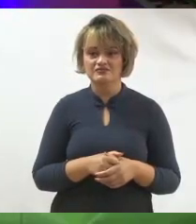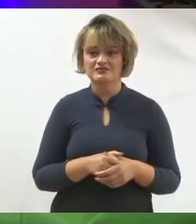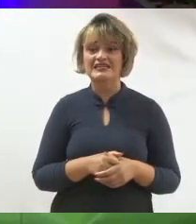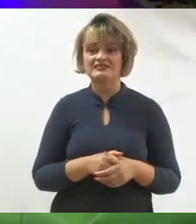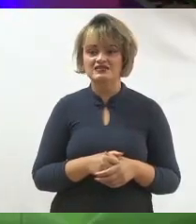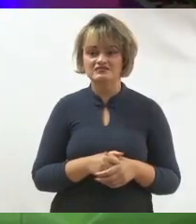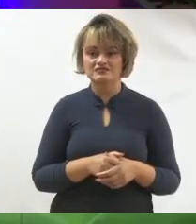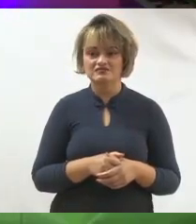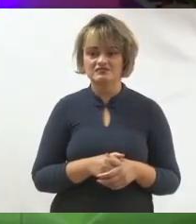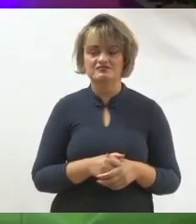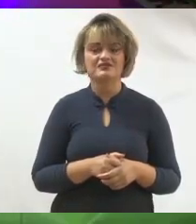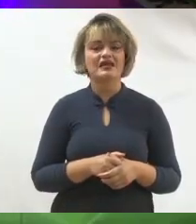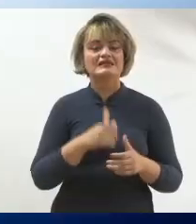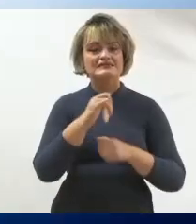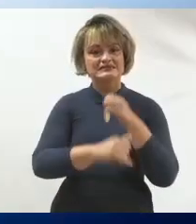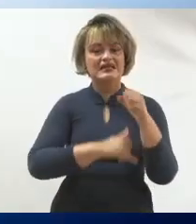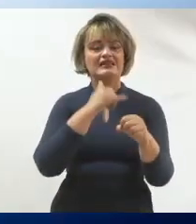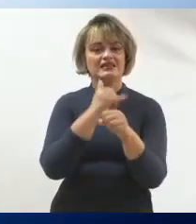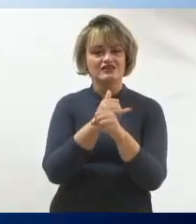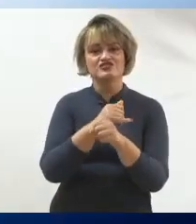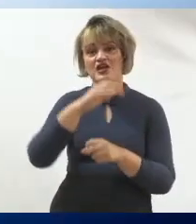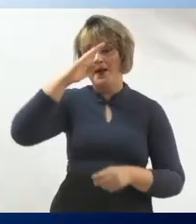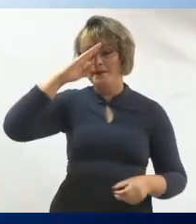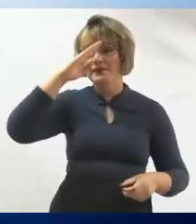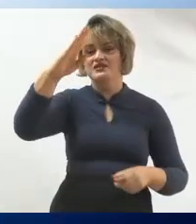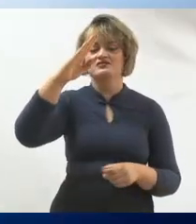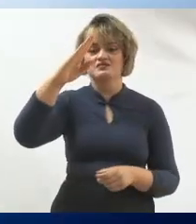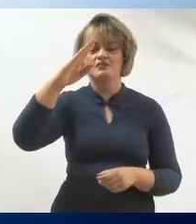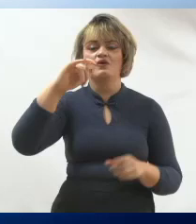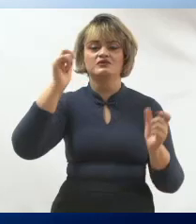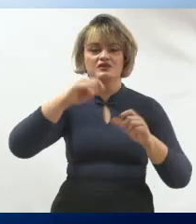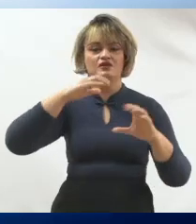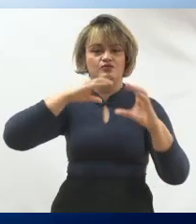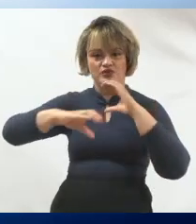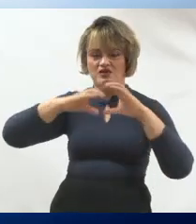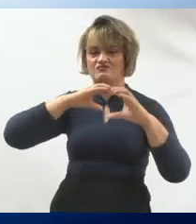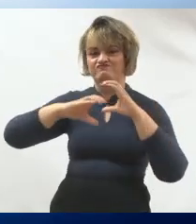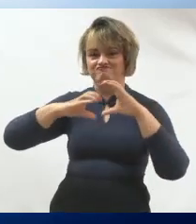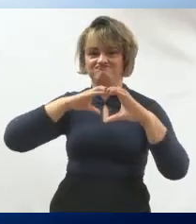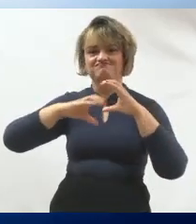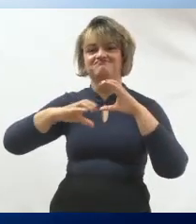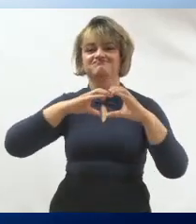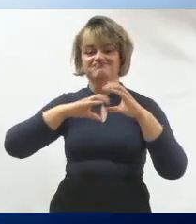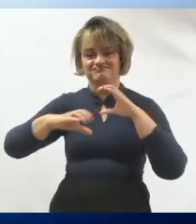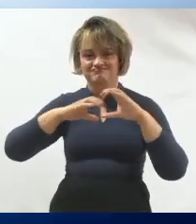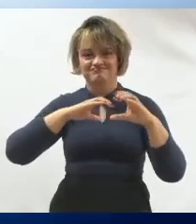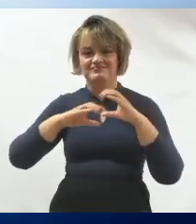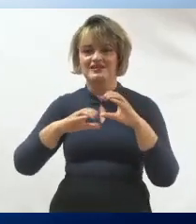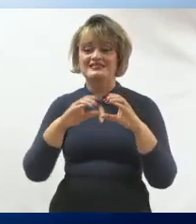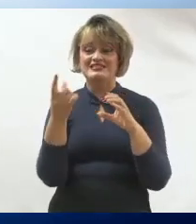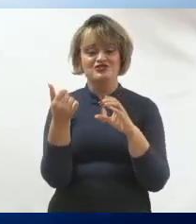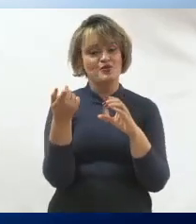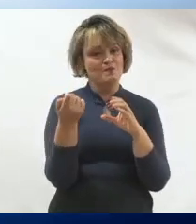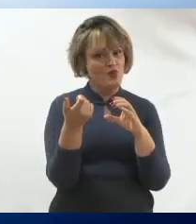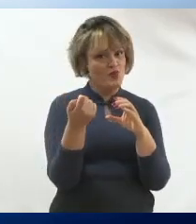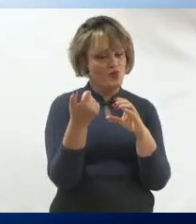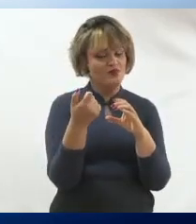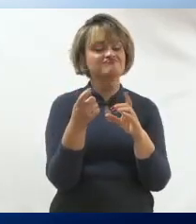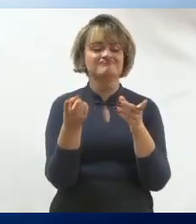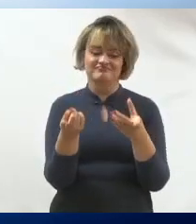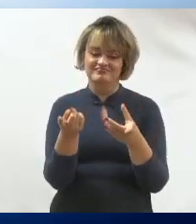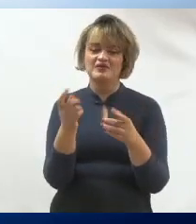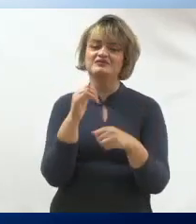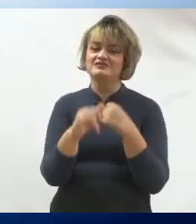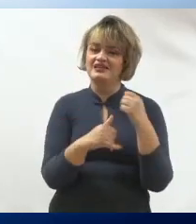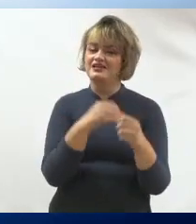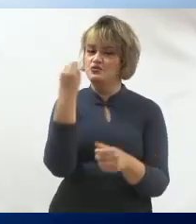é a nossa principal ferramenta de comunicação pra campanha com pouco recurso. Campanha com pouco recurso